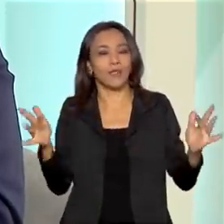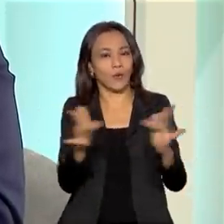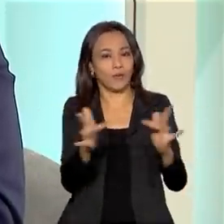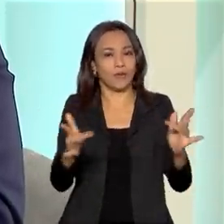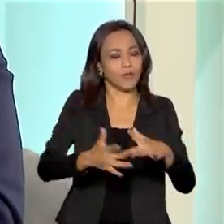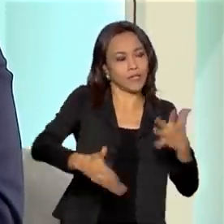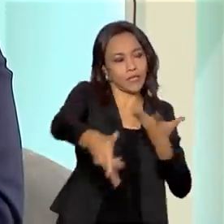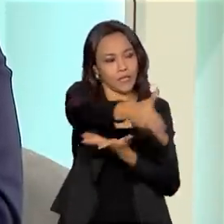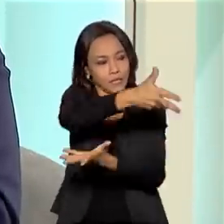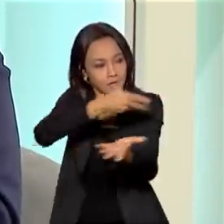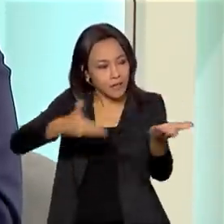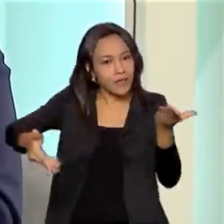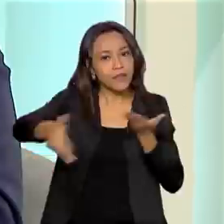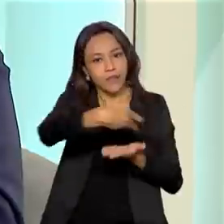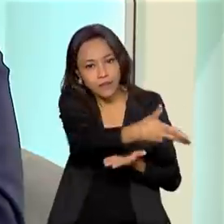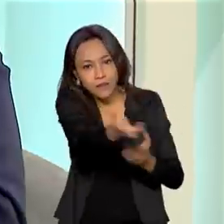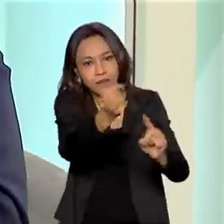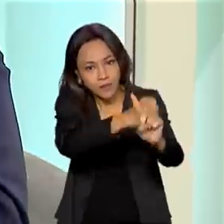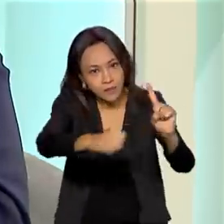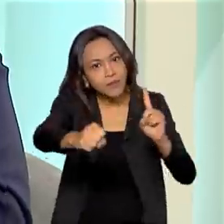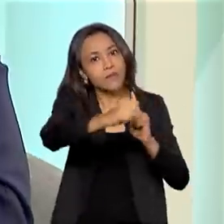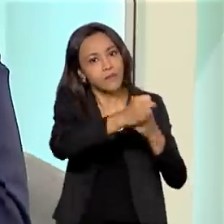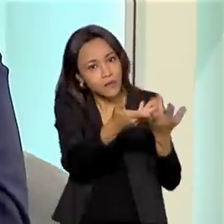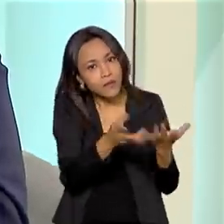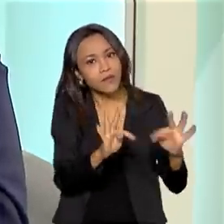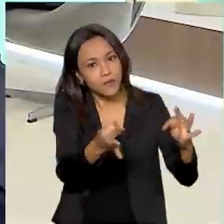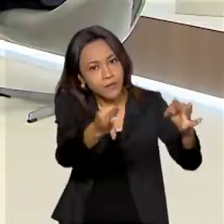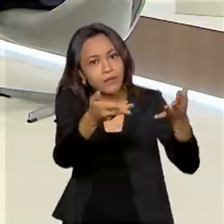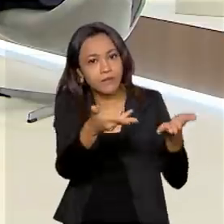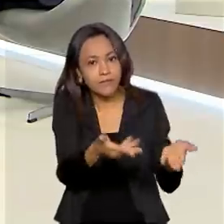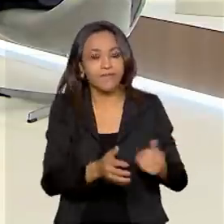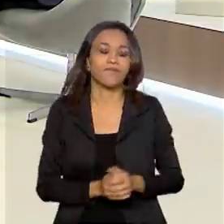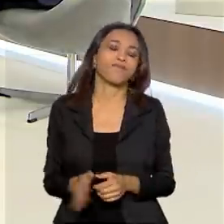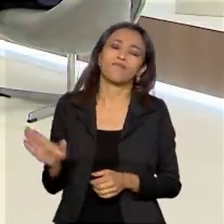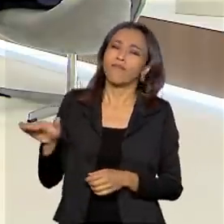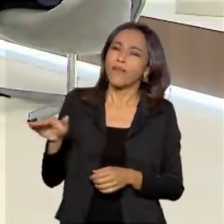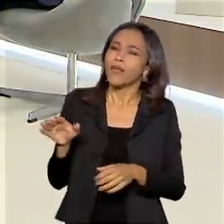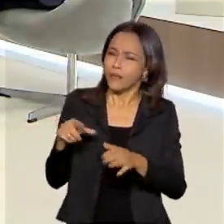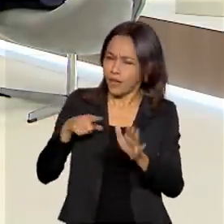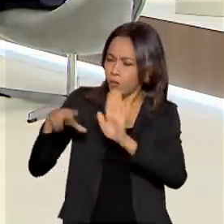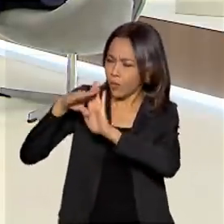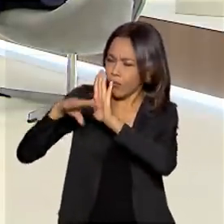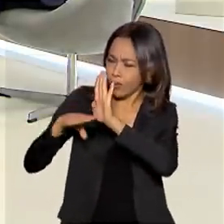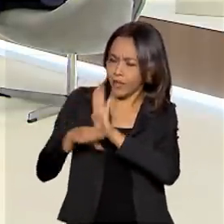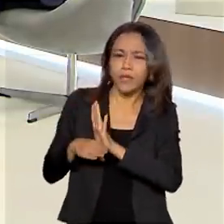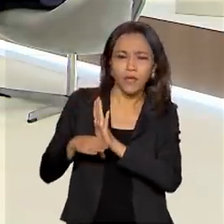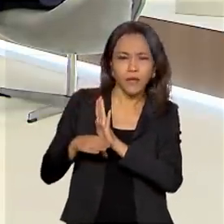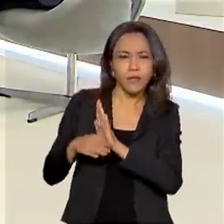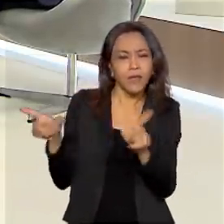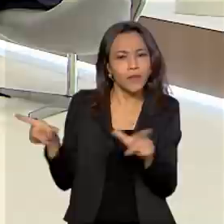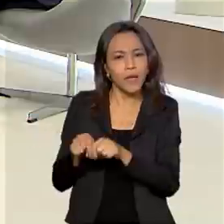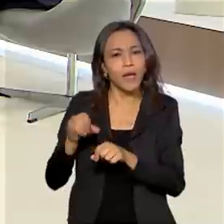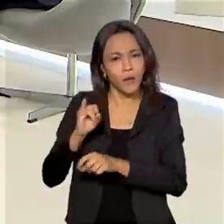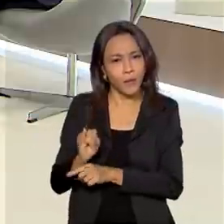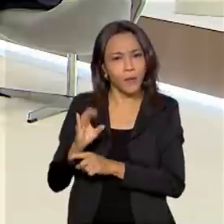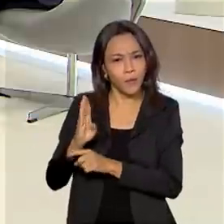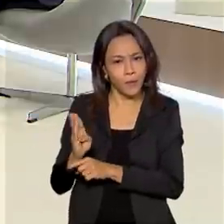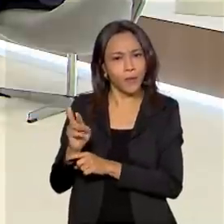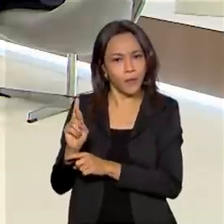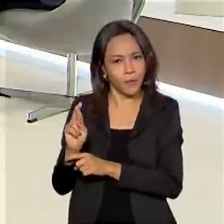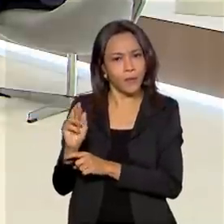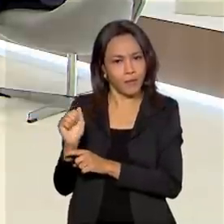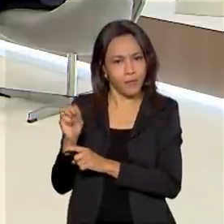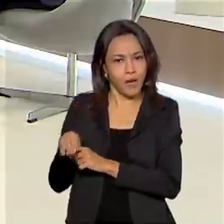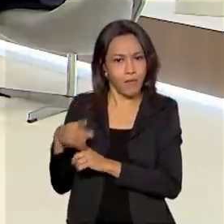e poder interagir com a sociedade onde ele está inserido. O Ibram tem um programa, chama Programa Servo em Rede, exatamente para facilitar esse acesso